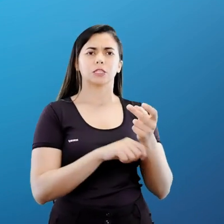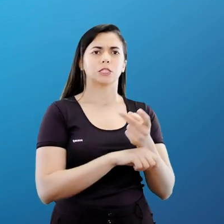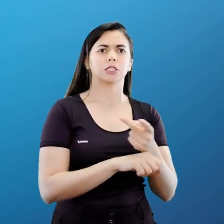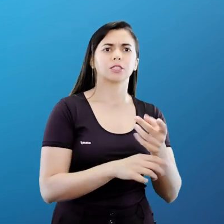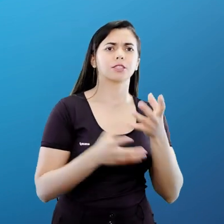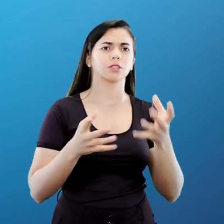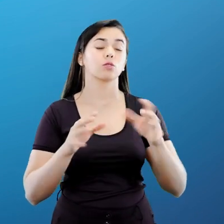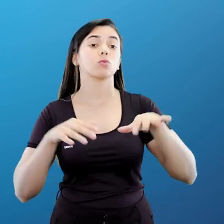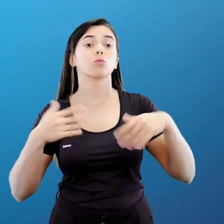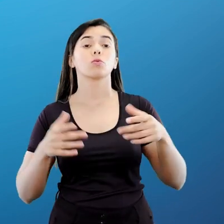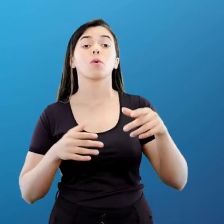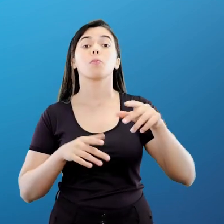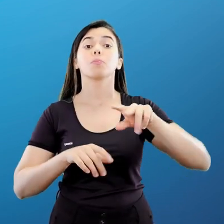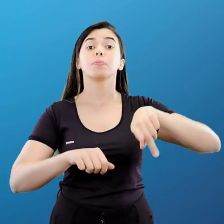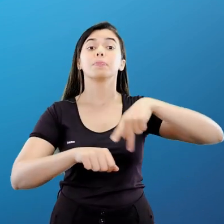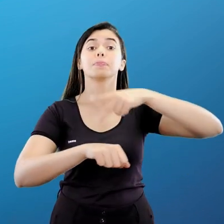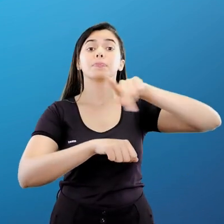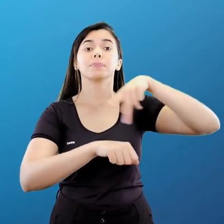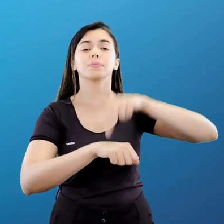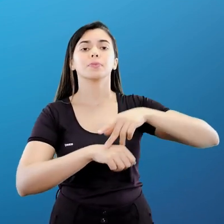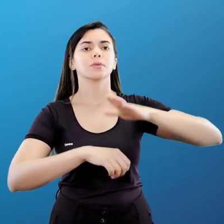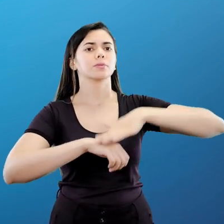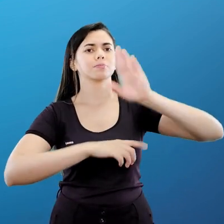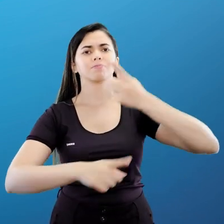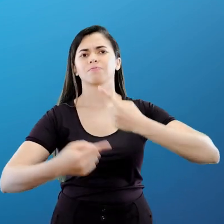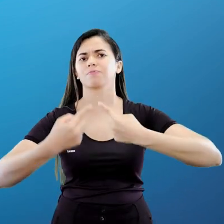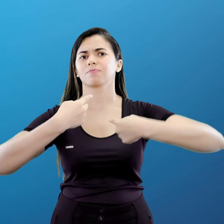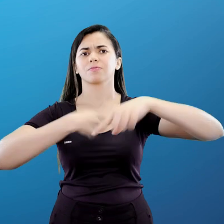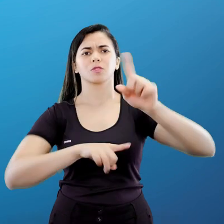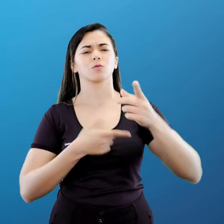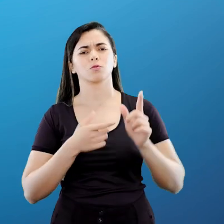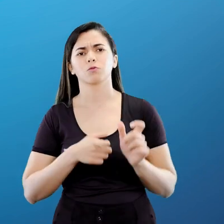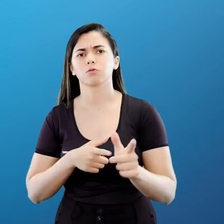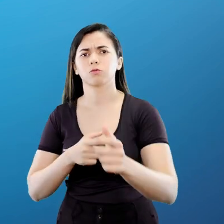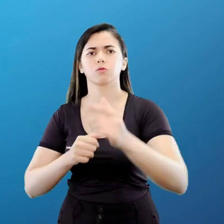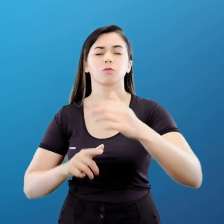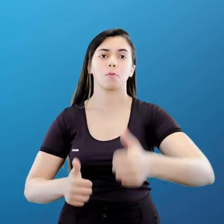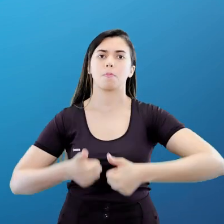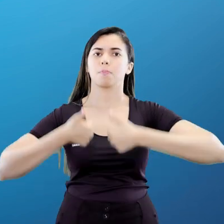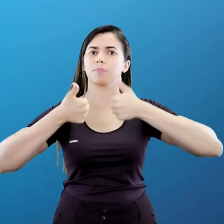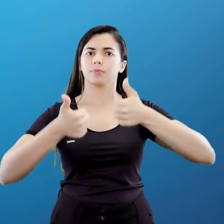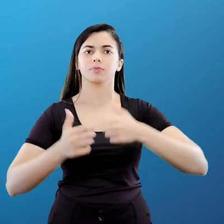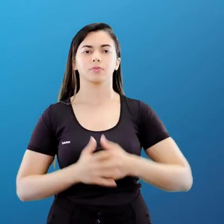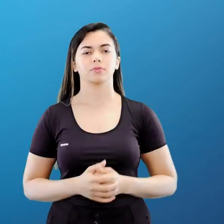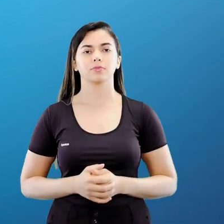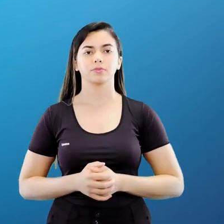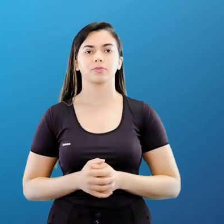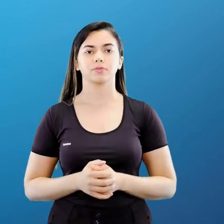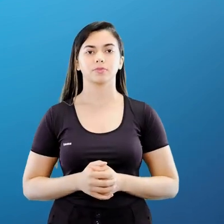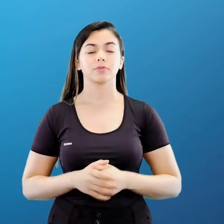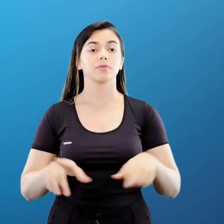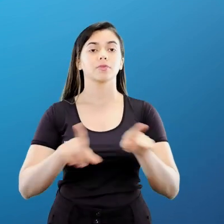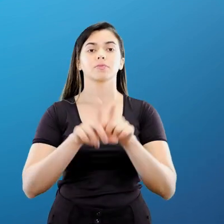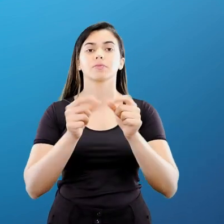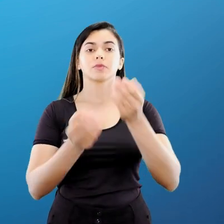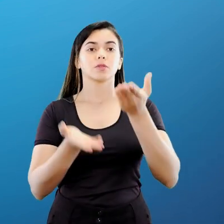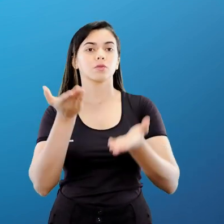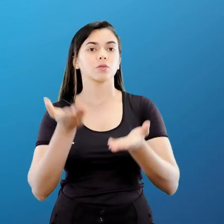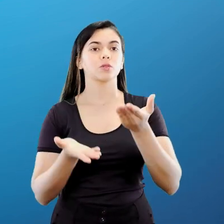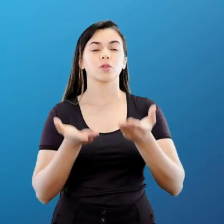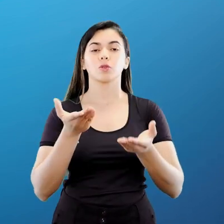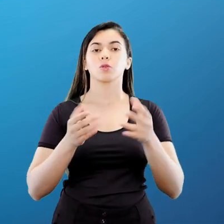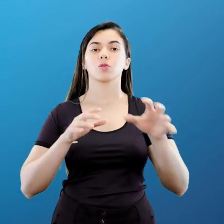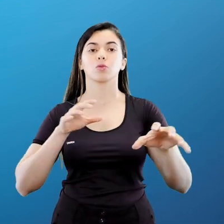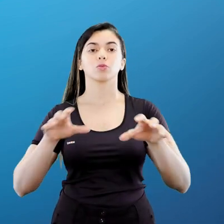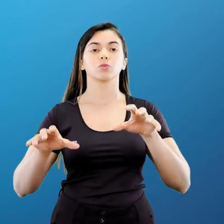fazer, quem é que ia ter o sistema bélico maior e melhor. E equilíbrio entre potências,